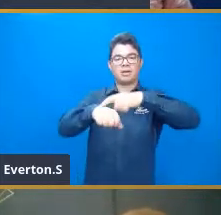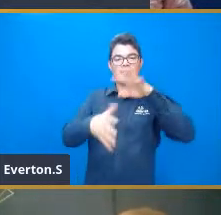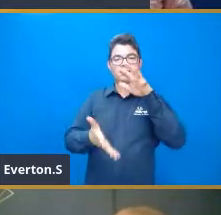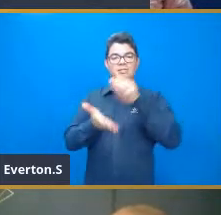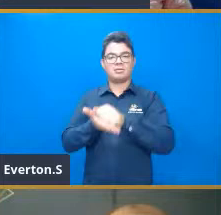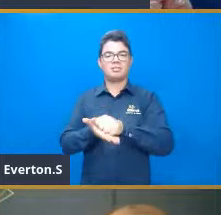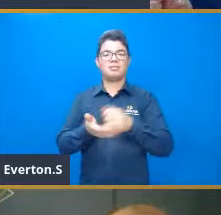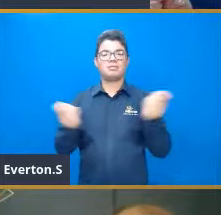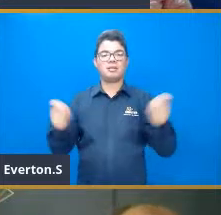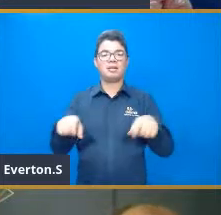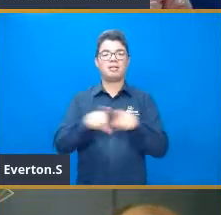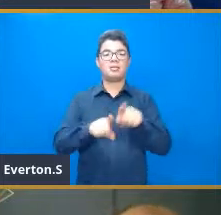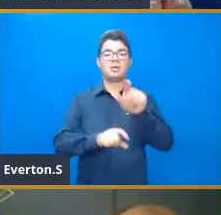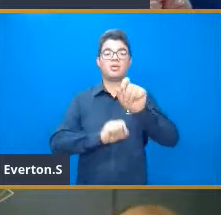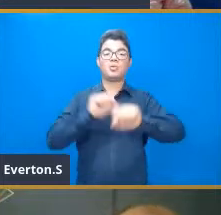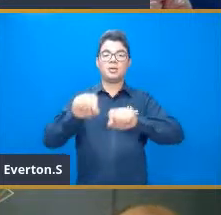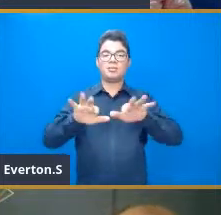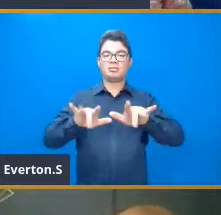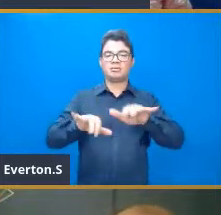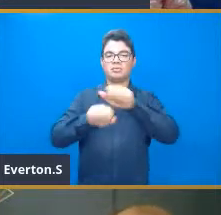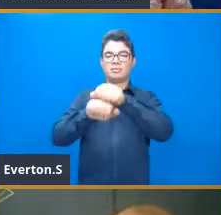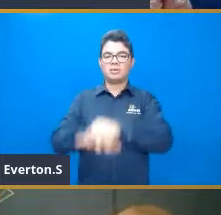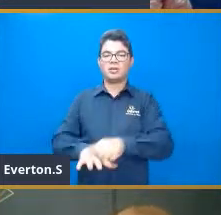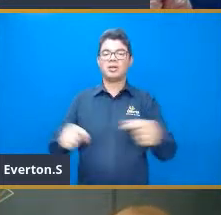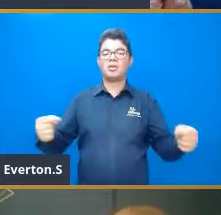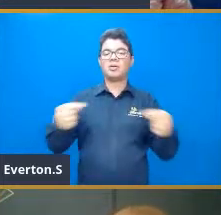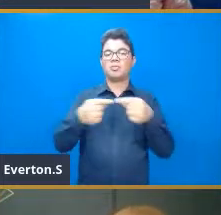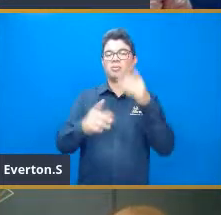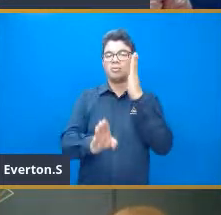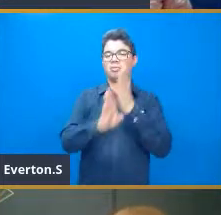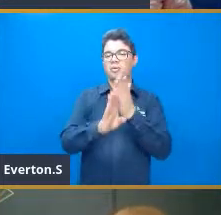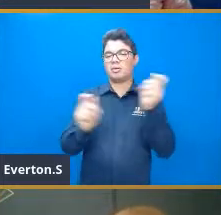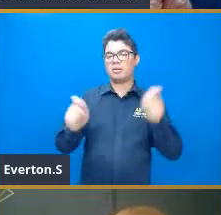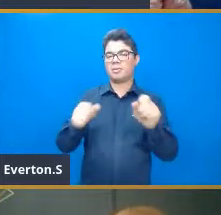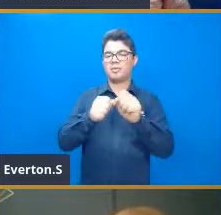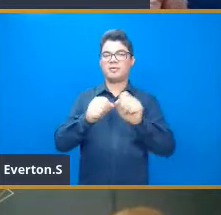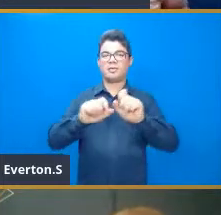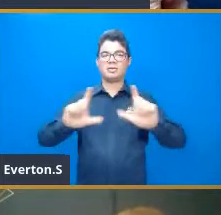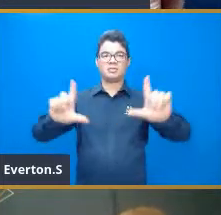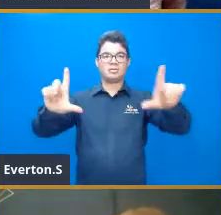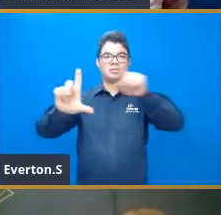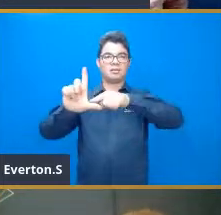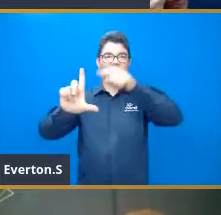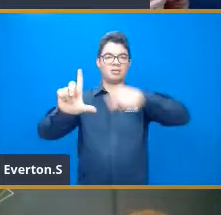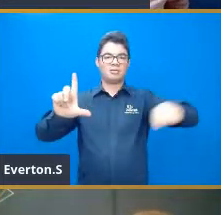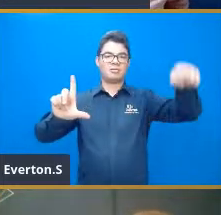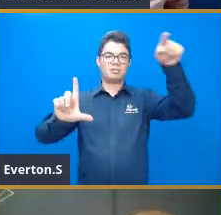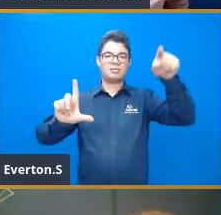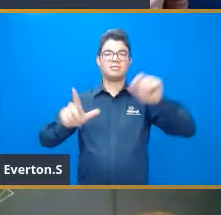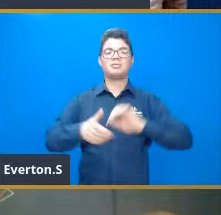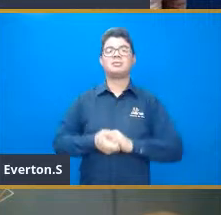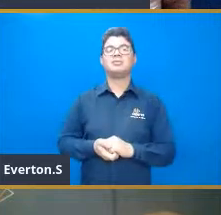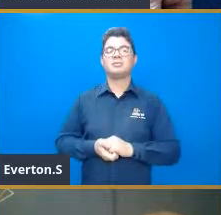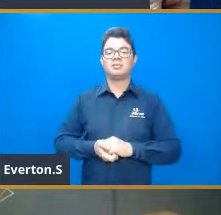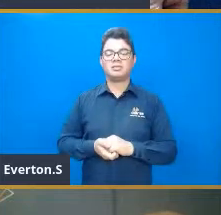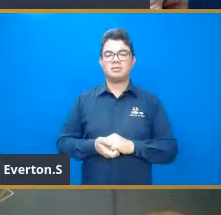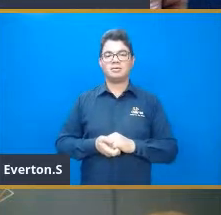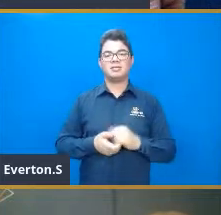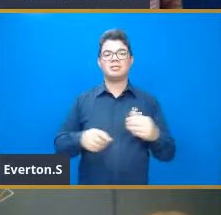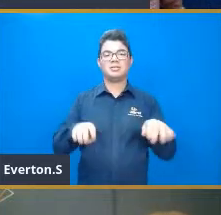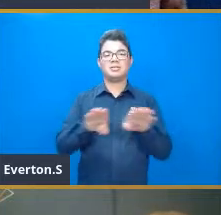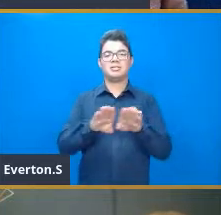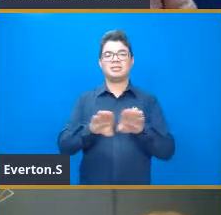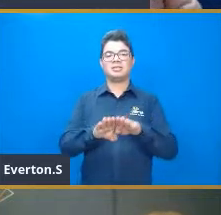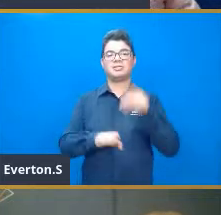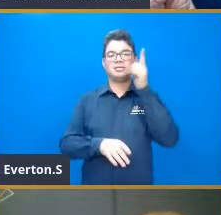então, lá no GeoGebra a gente pode fazer o gráfico da função, então nós temos aqui a nossa representação ali, né, gráfica, e o detalhe